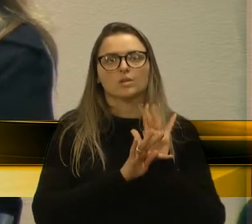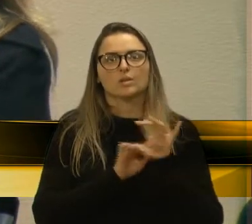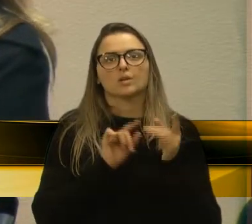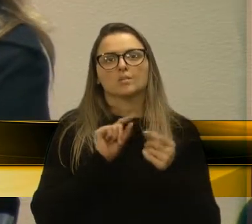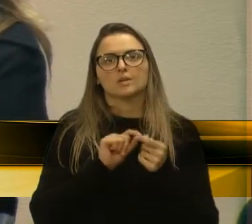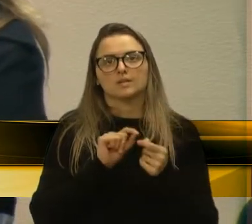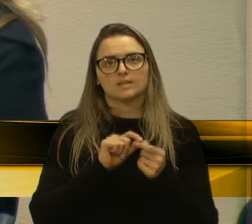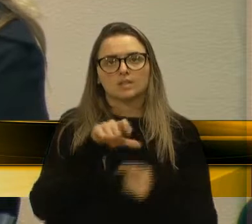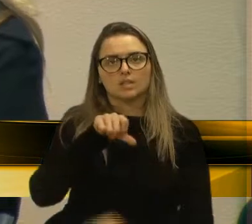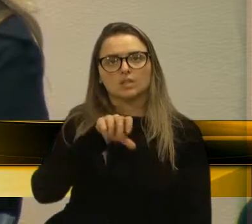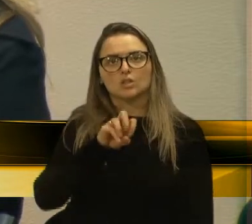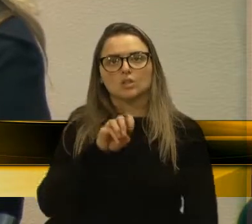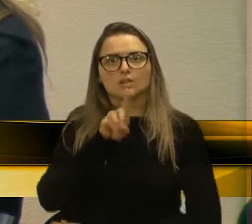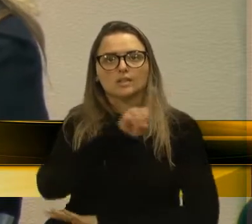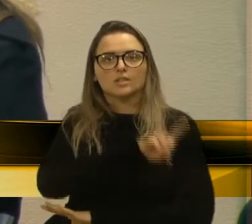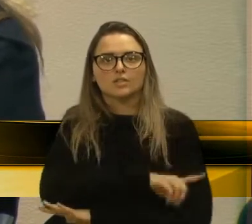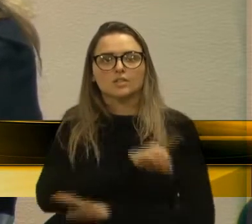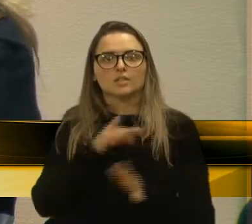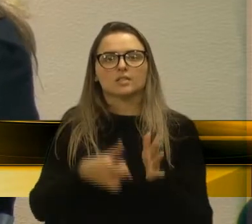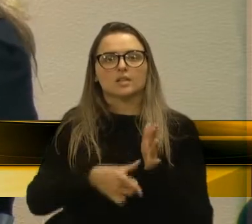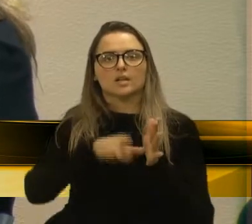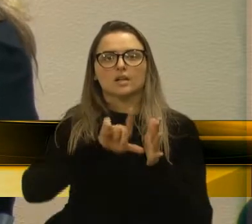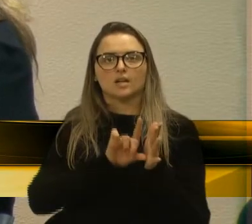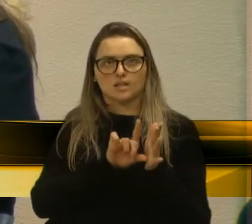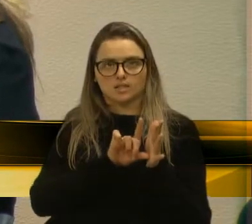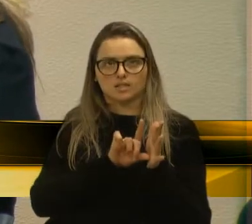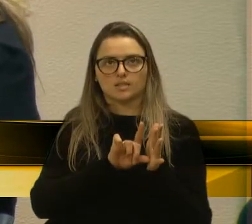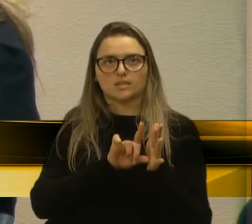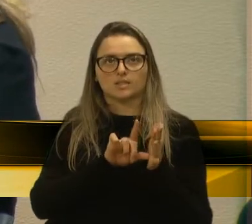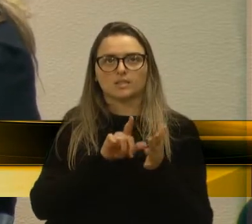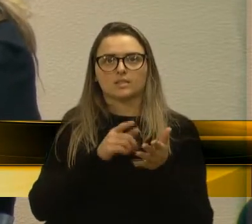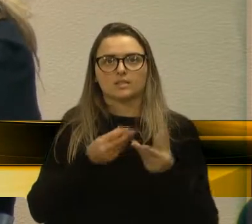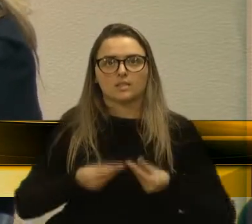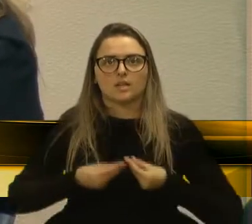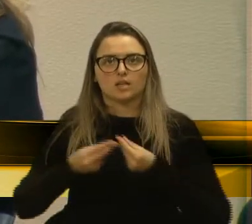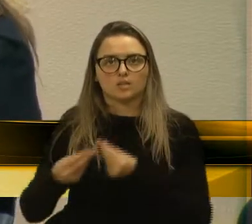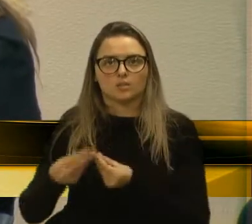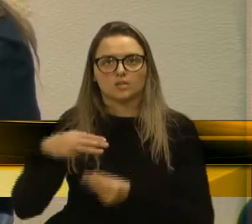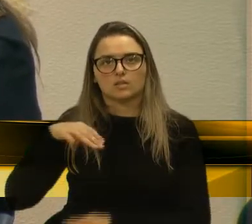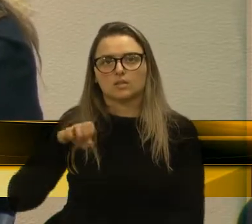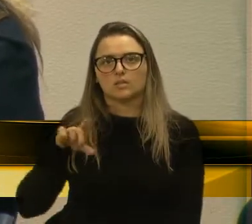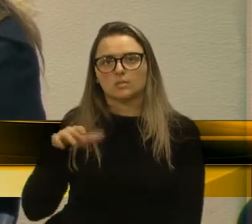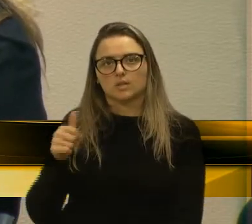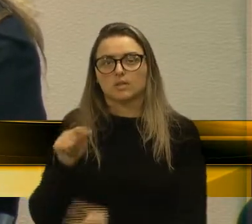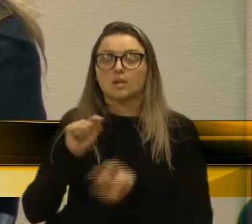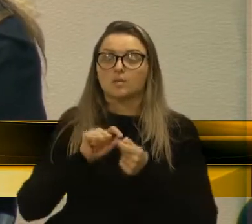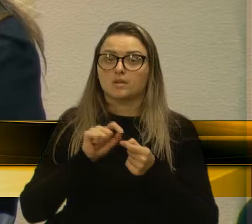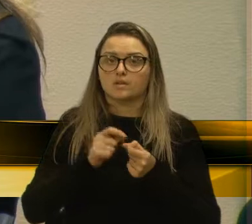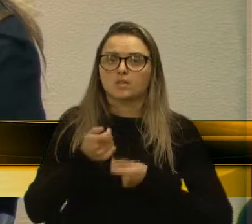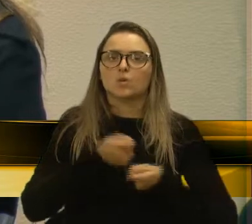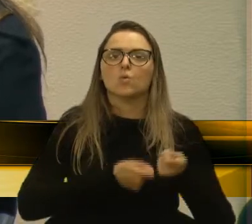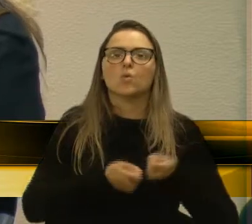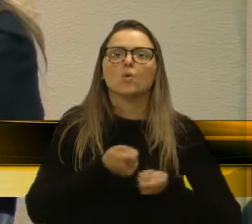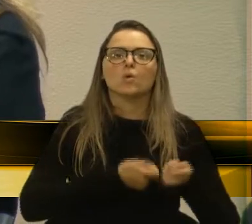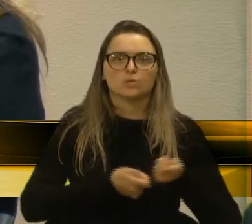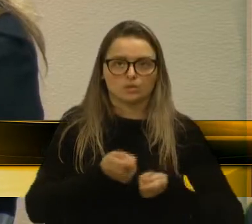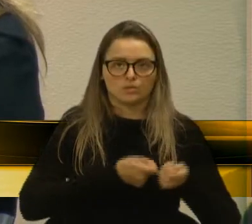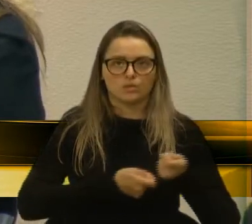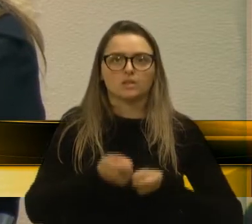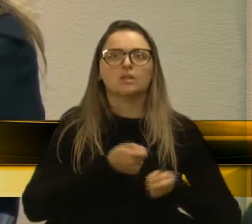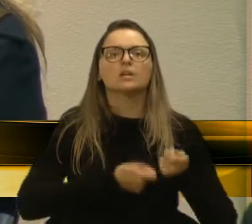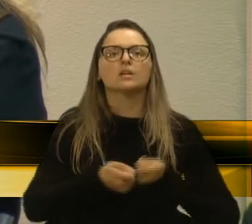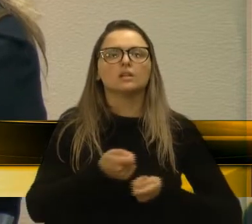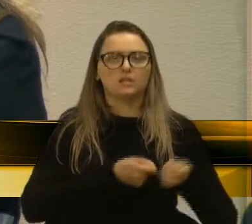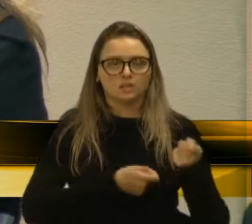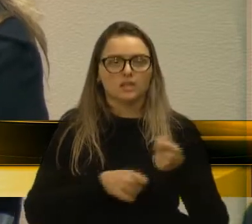mínimo, 90 dias de cadastro anteriores à doação. como uma forma de fazer, ser um doador de